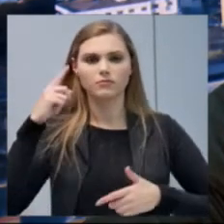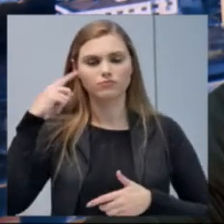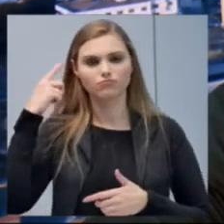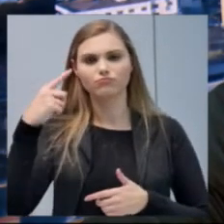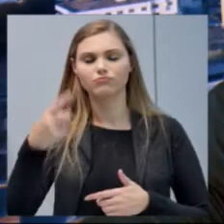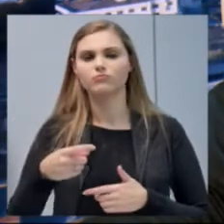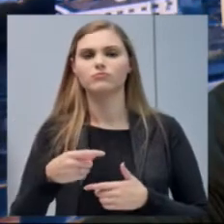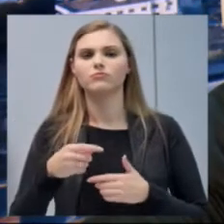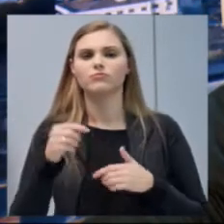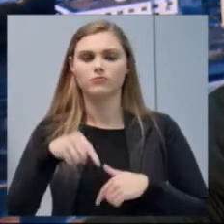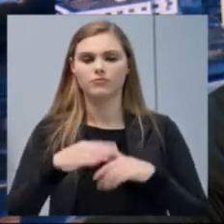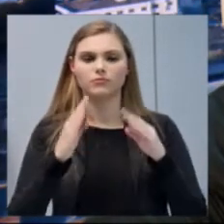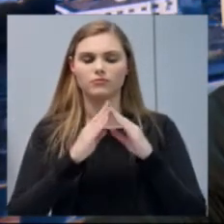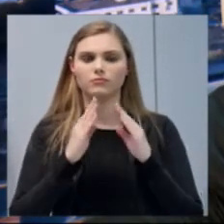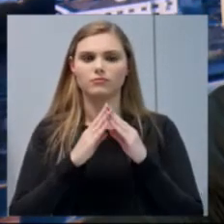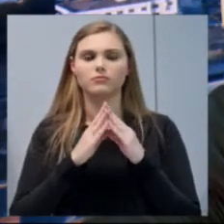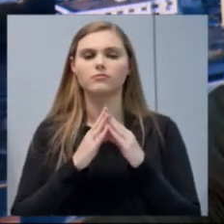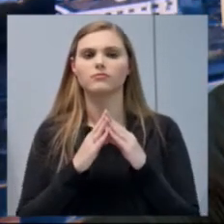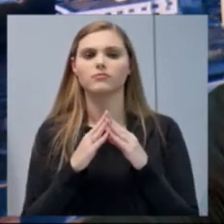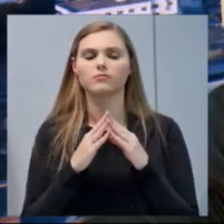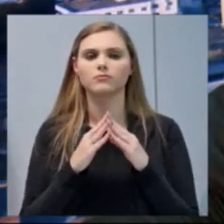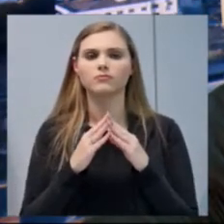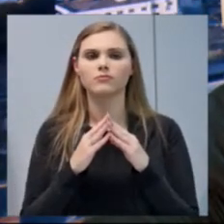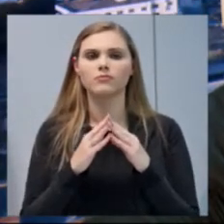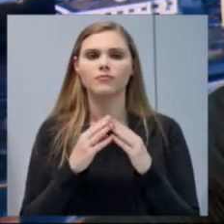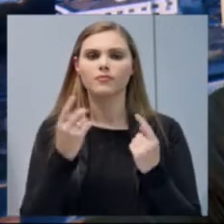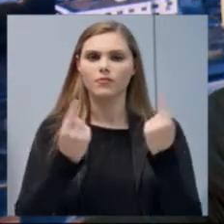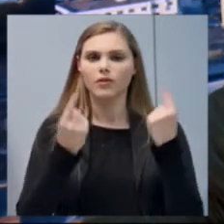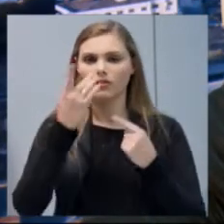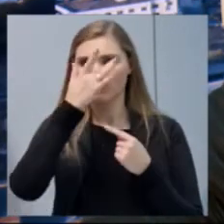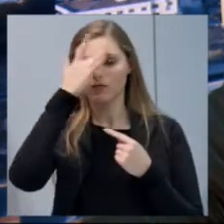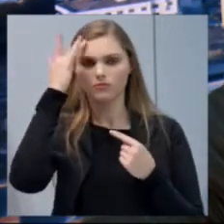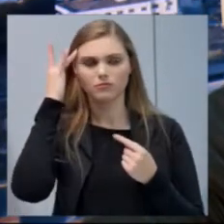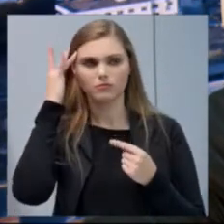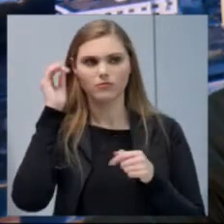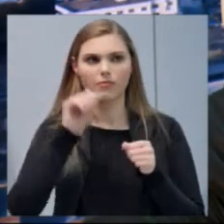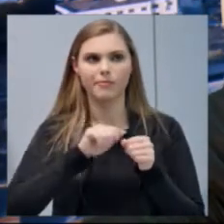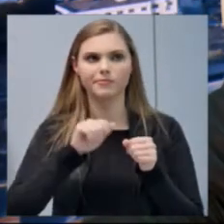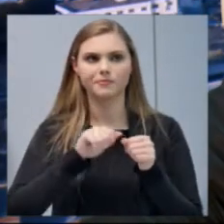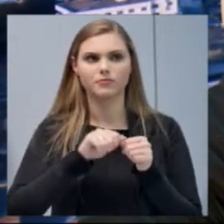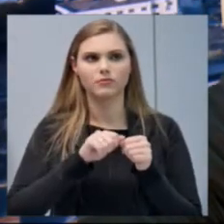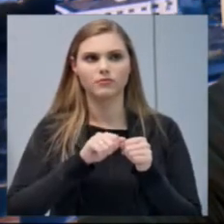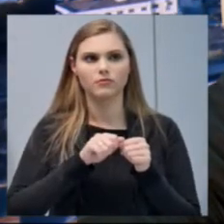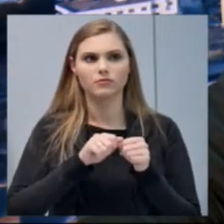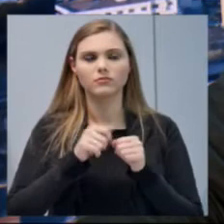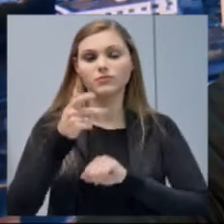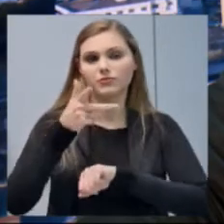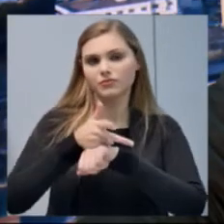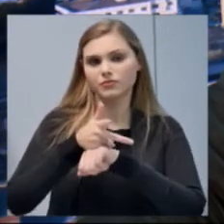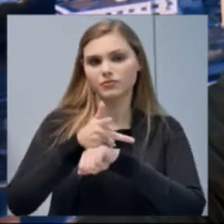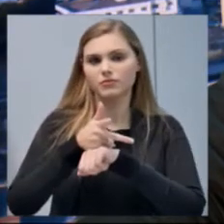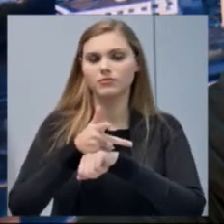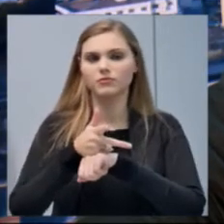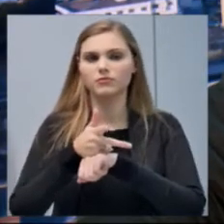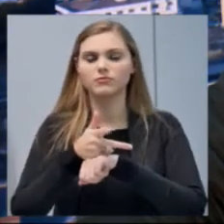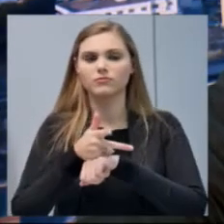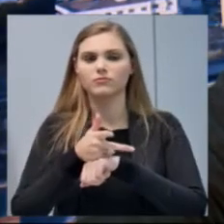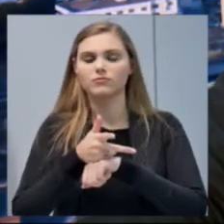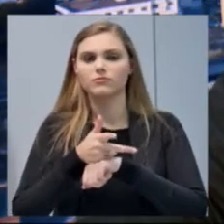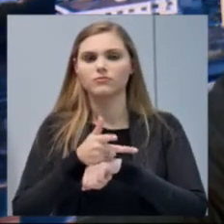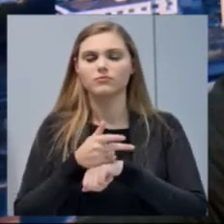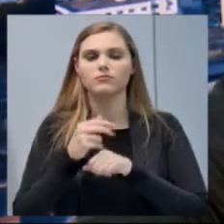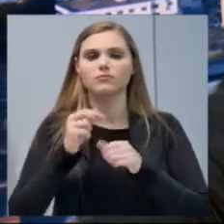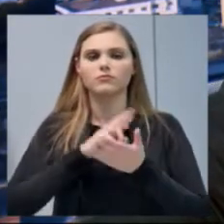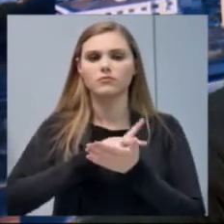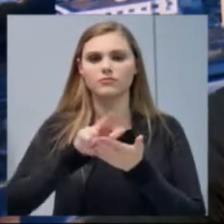casa, alguns pessoas fazendo alguns vídeos, desde aquela época, em várias,